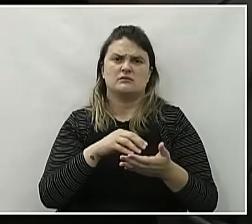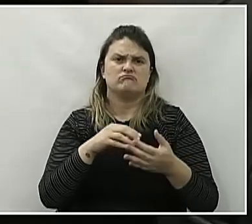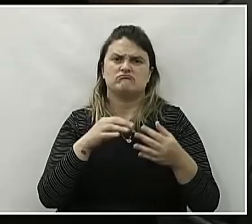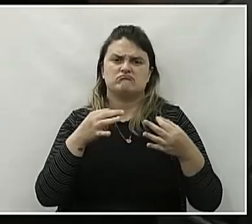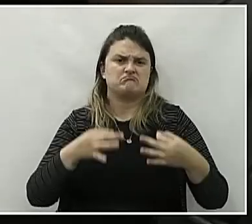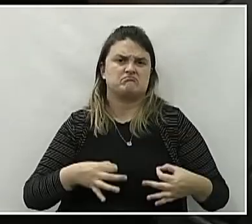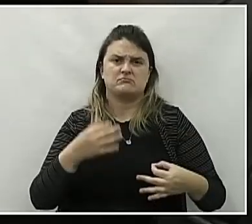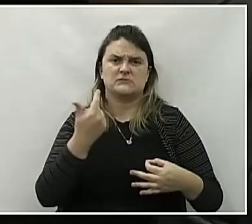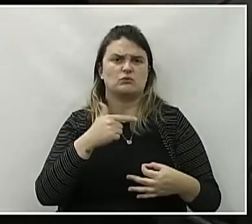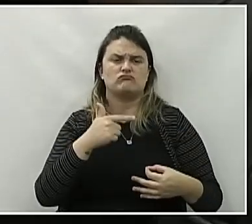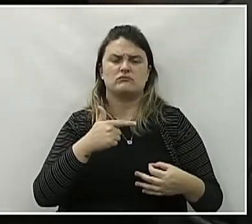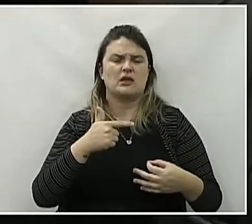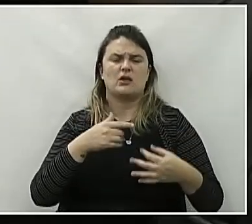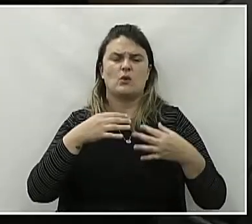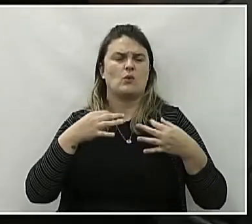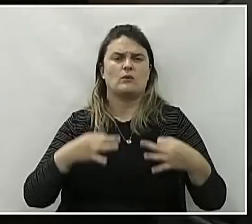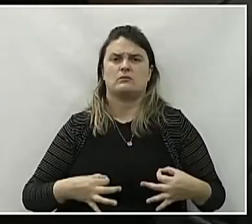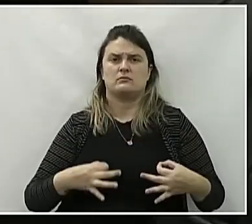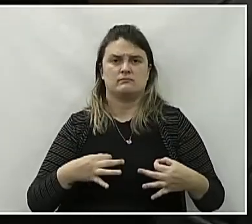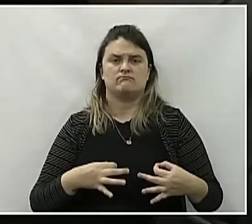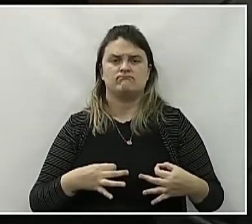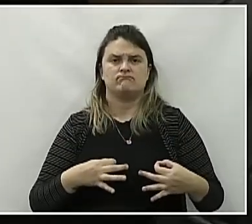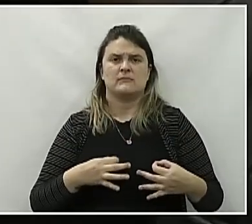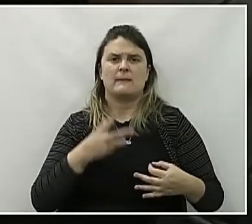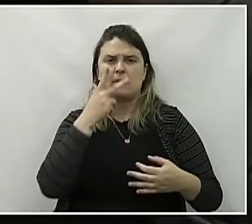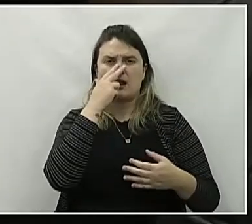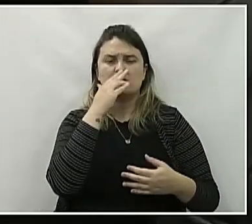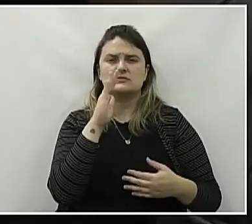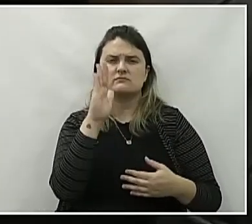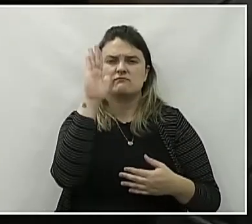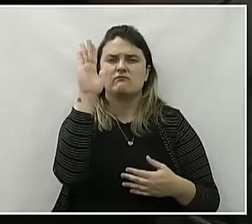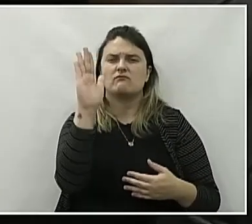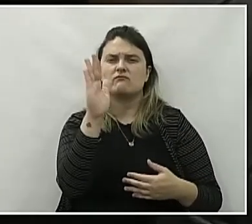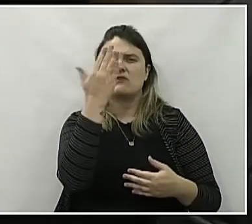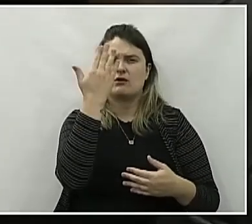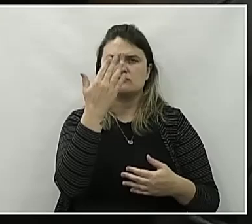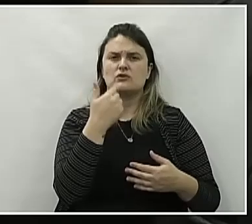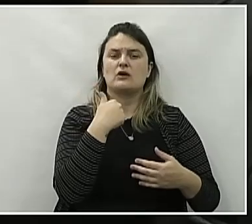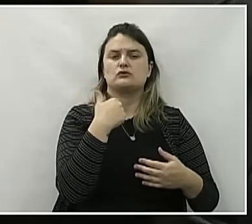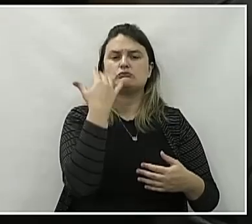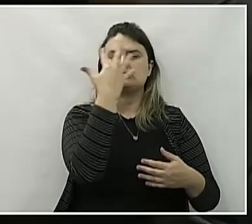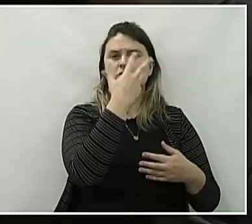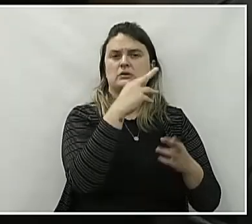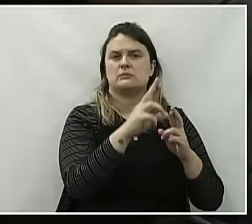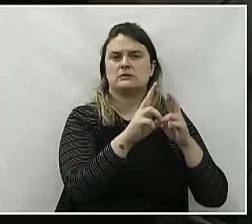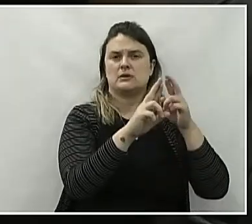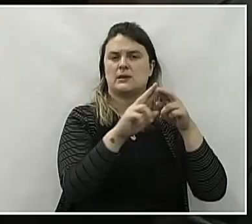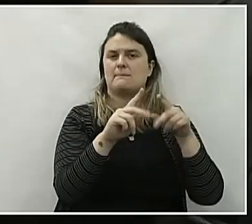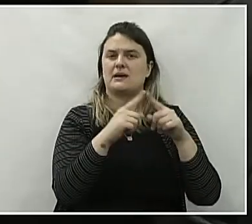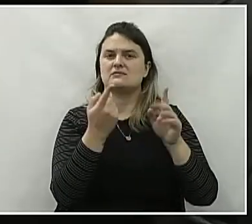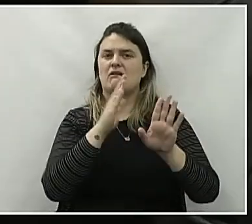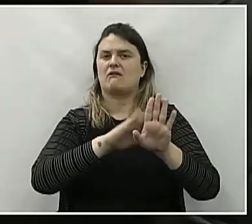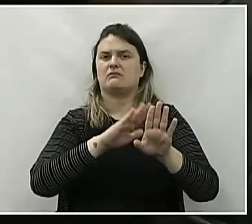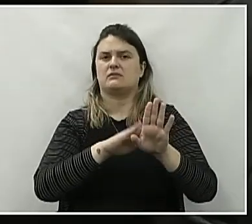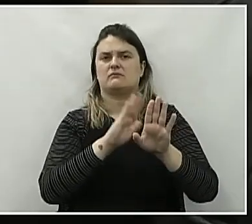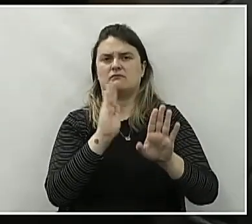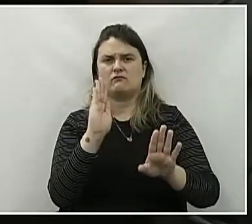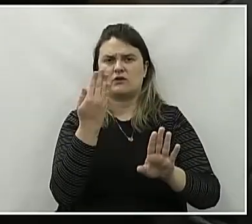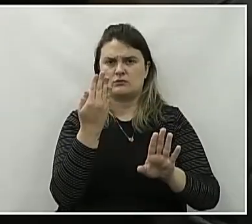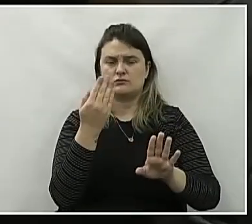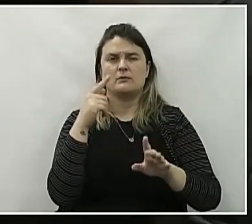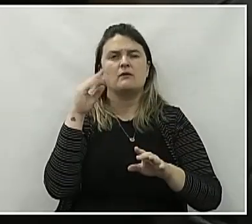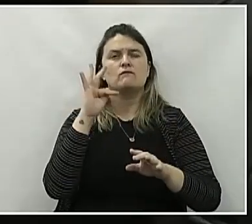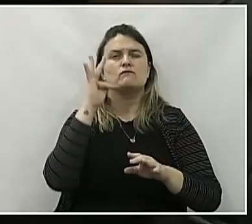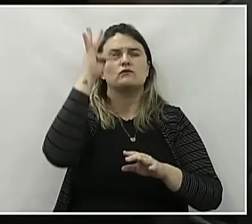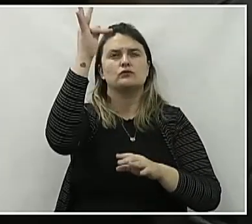é não ter hombridade, é se disfarçar como um belo representante. Mas tudo bem, daqui a